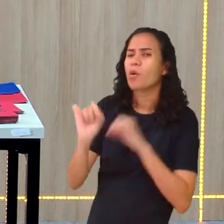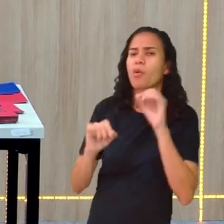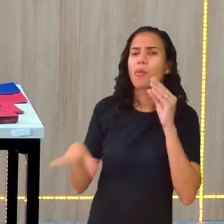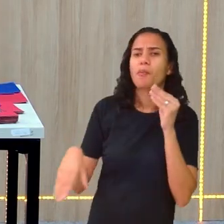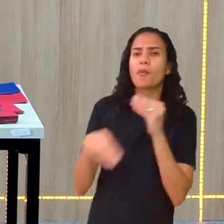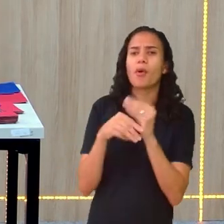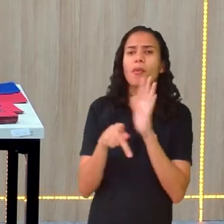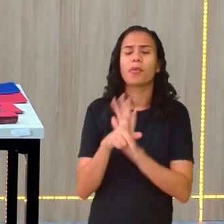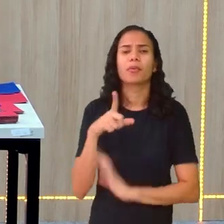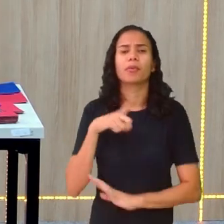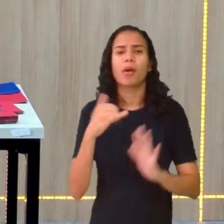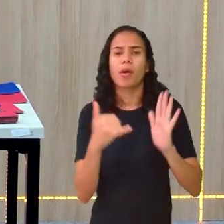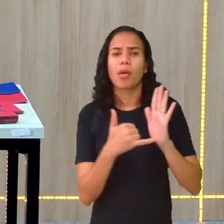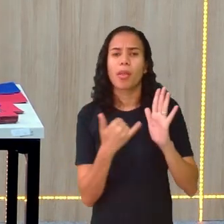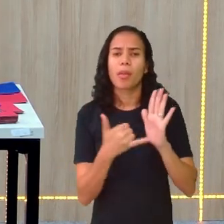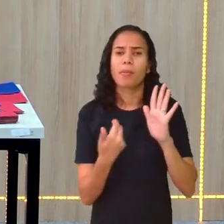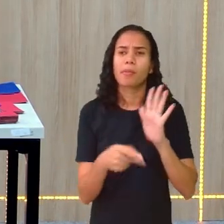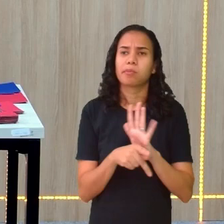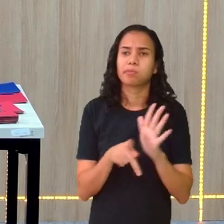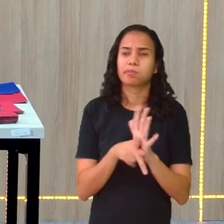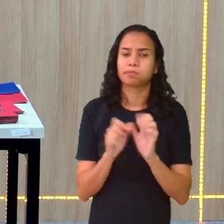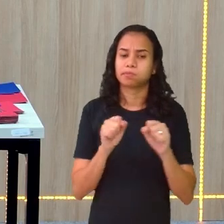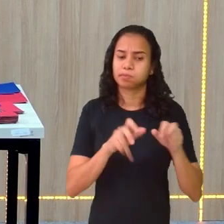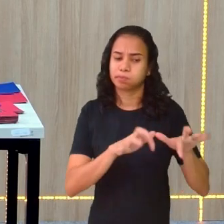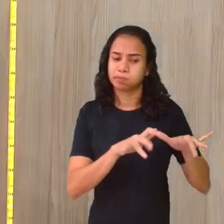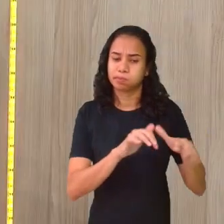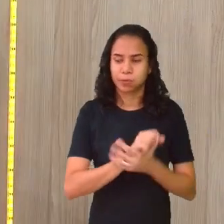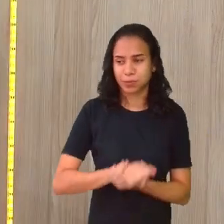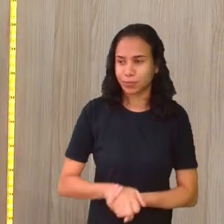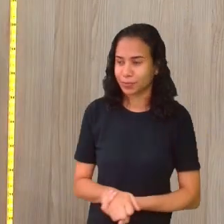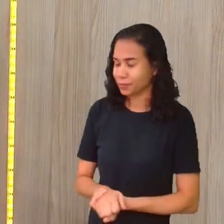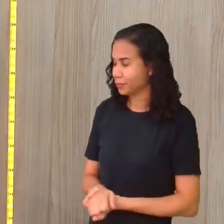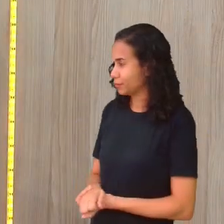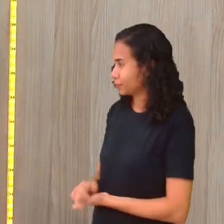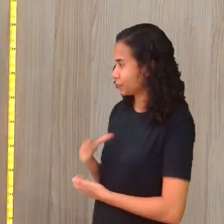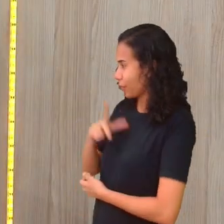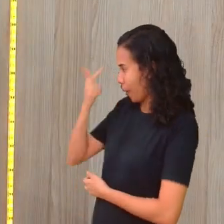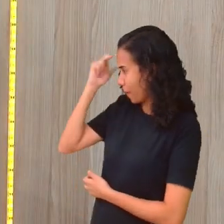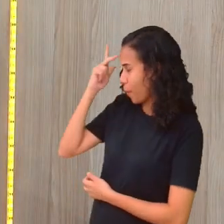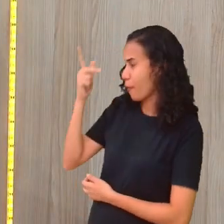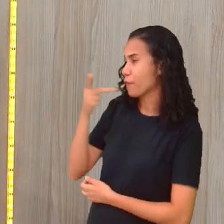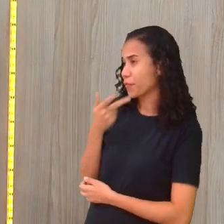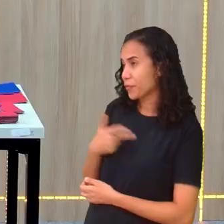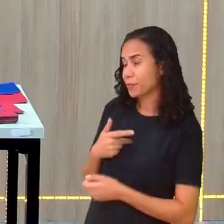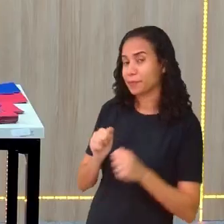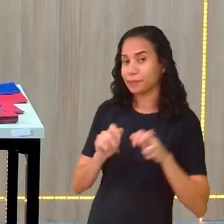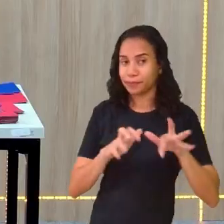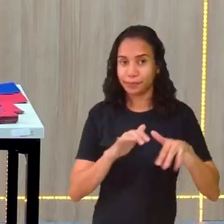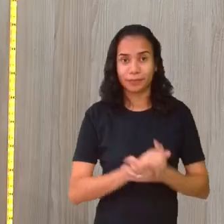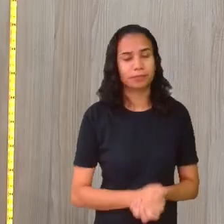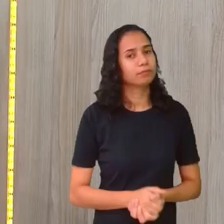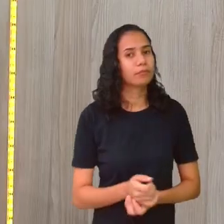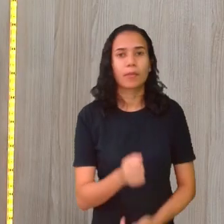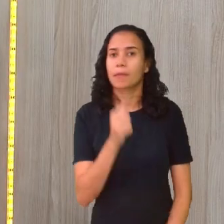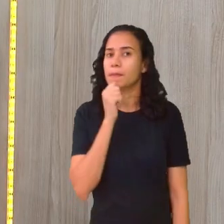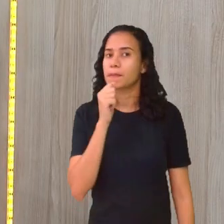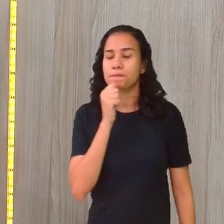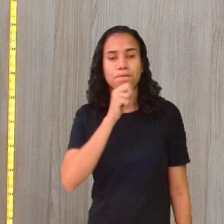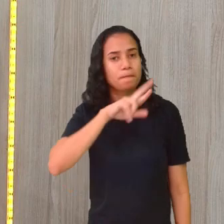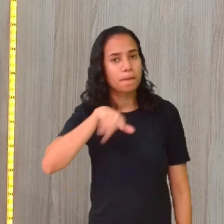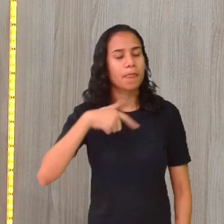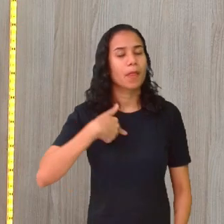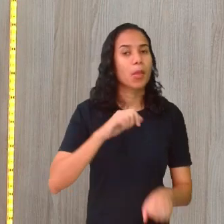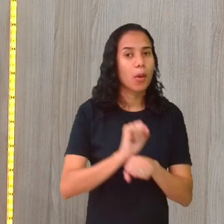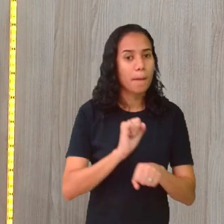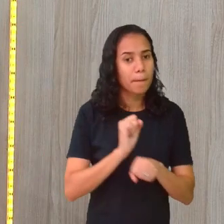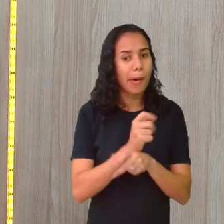aí no chat? Tem alguém fazendo algum comentário? Ainda não. Estou aqui